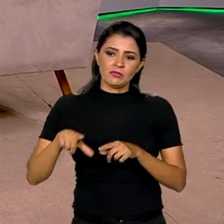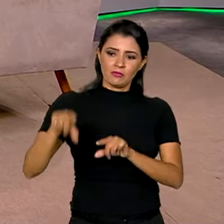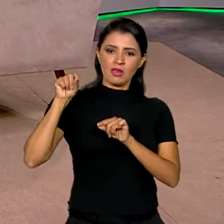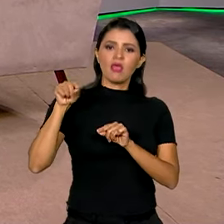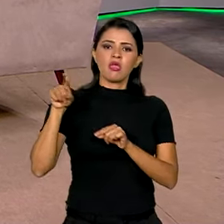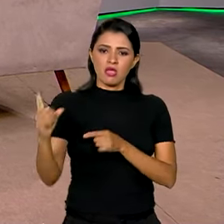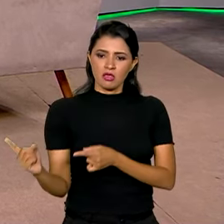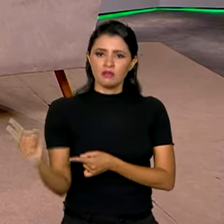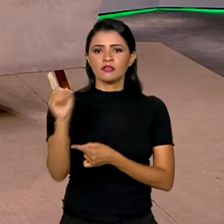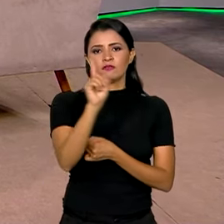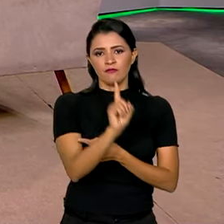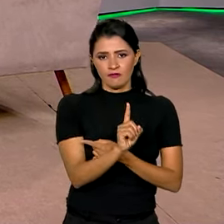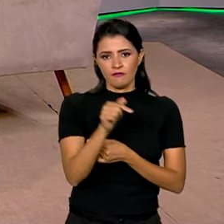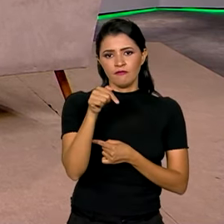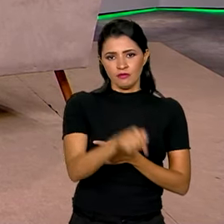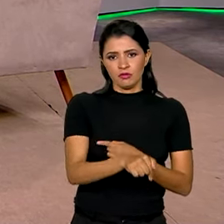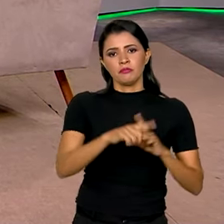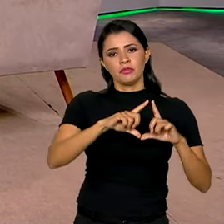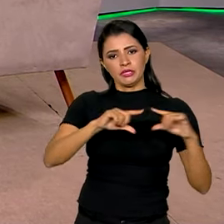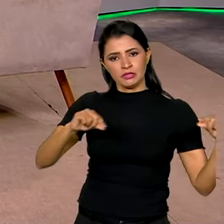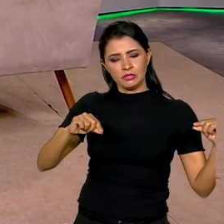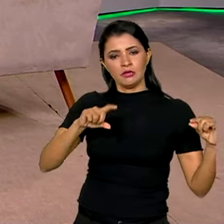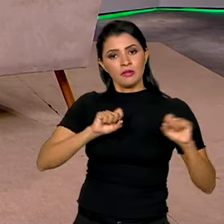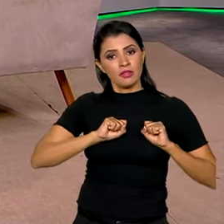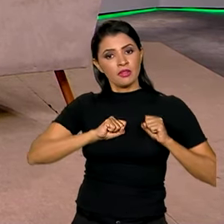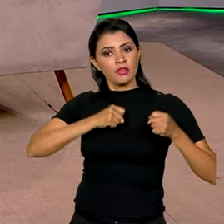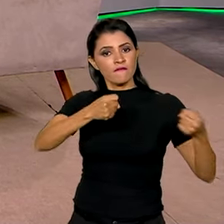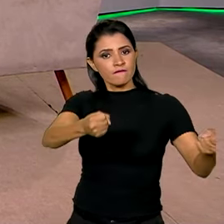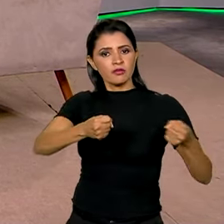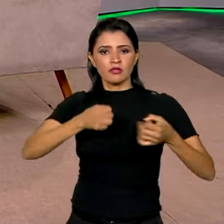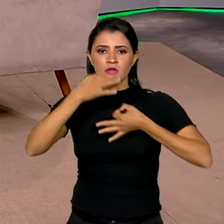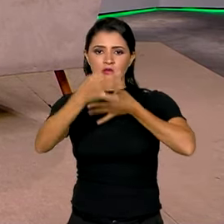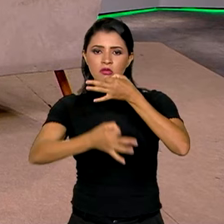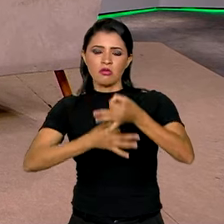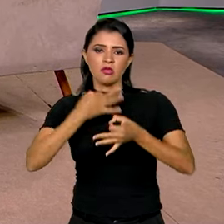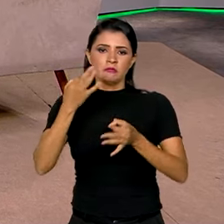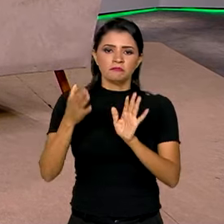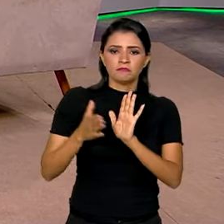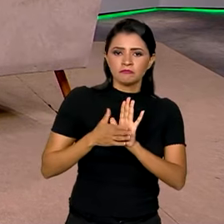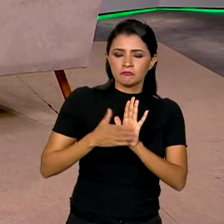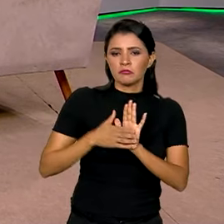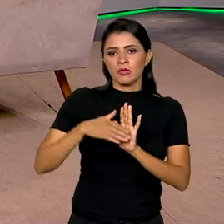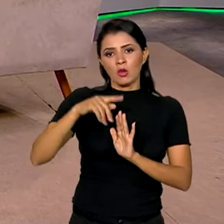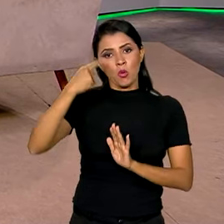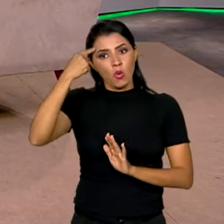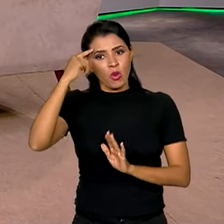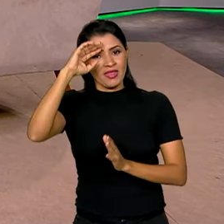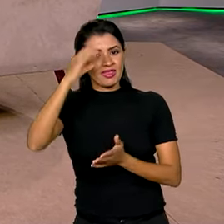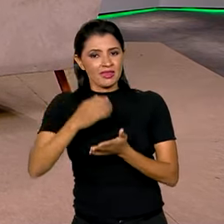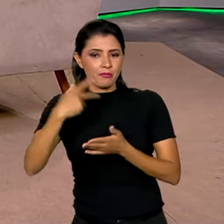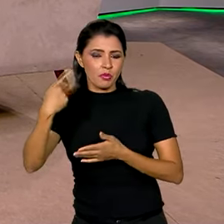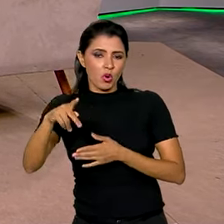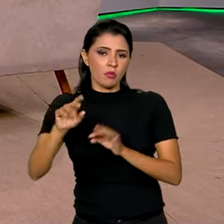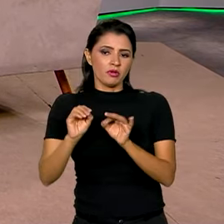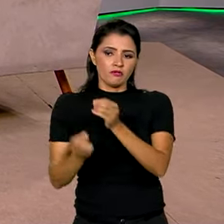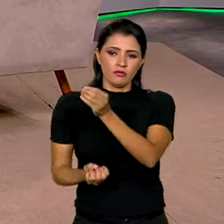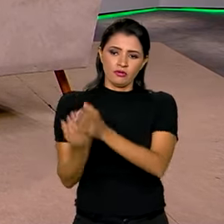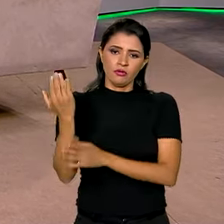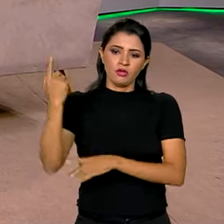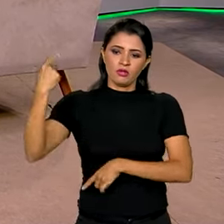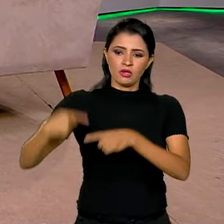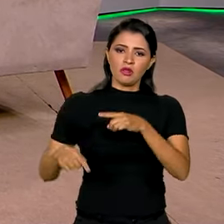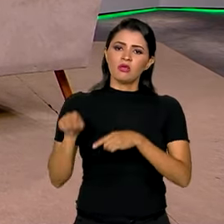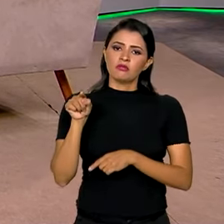virão a Brasília defender, digamos assim, as suas teses, ou as teses construídas